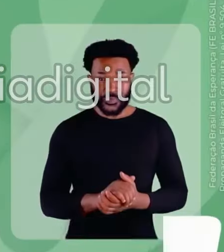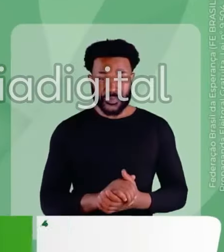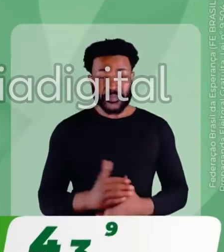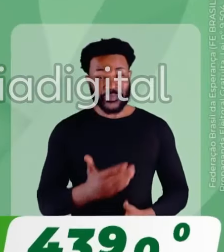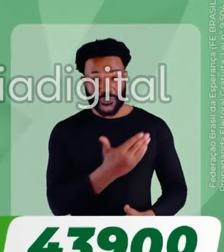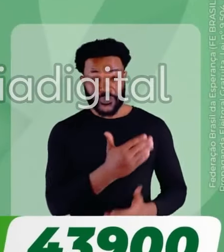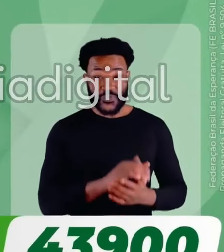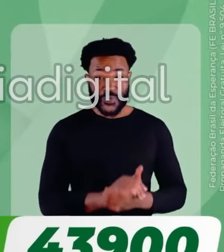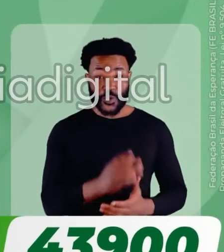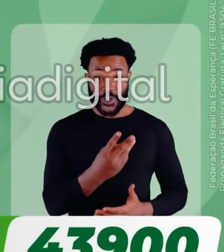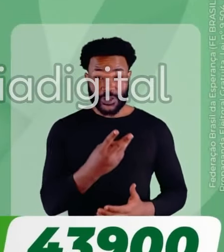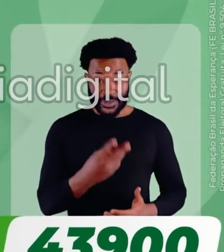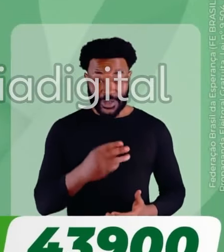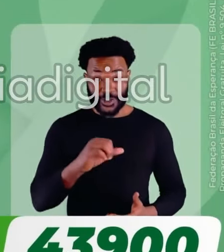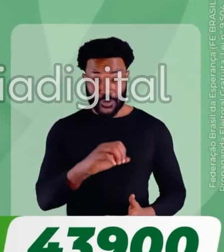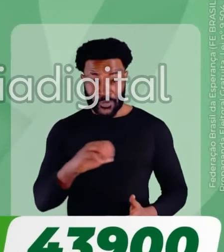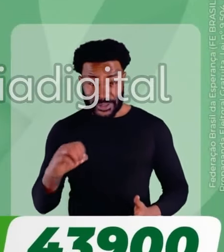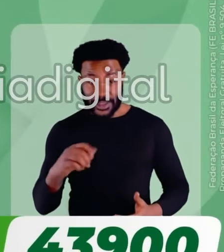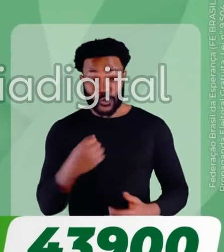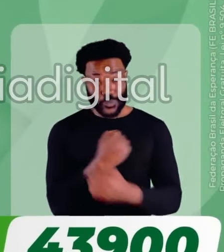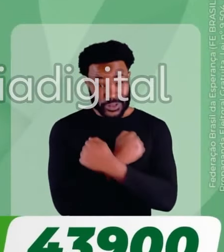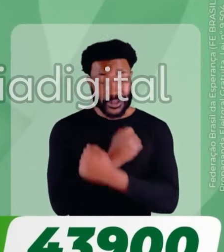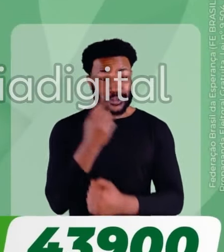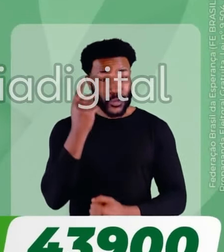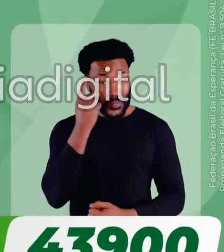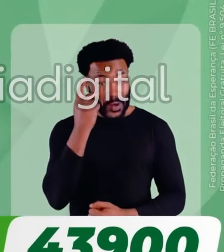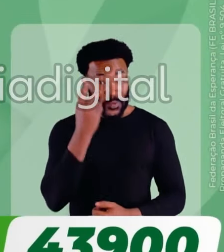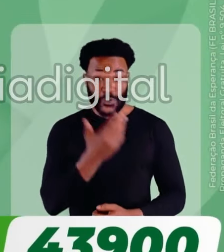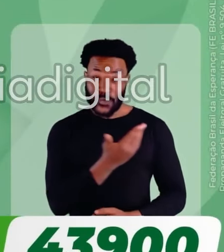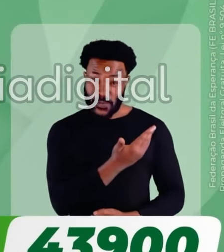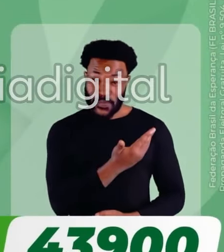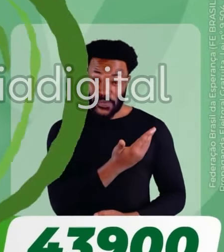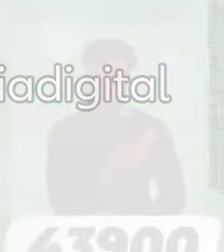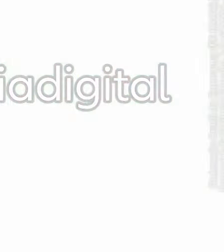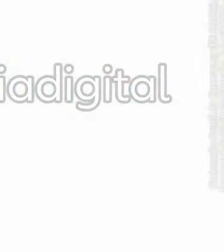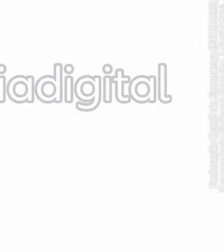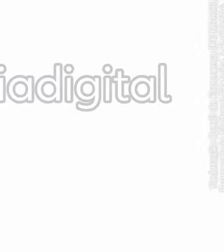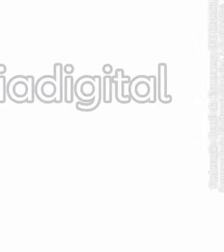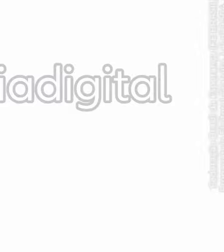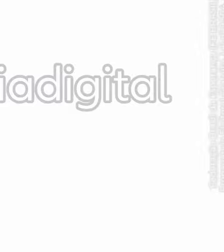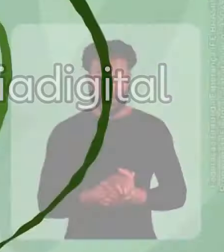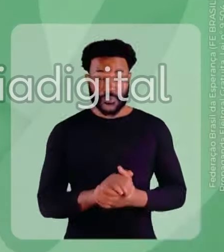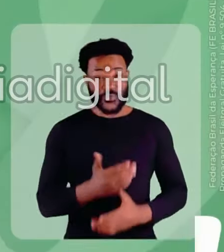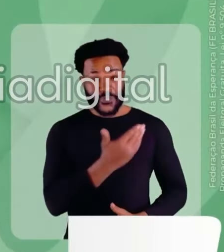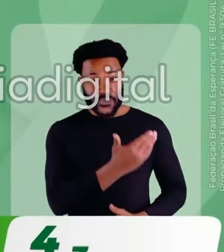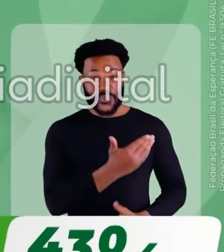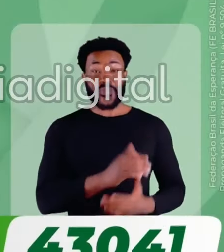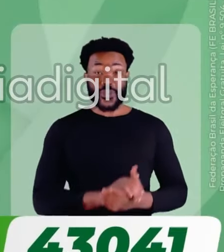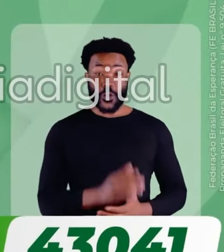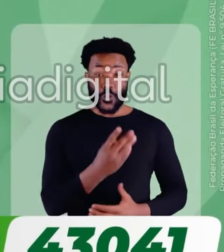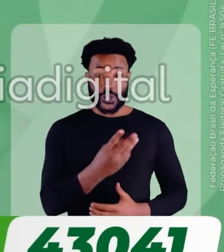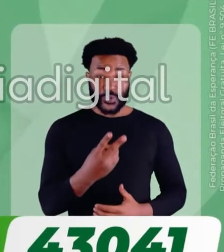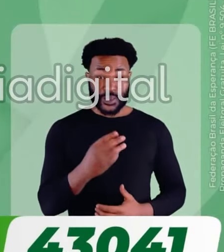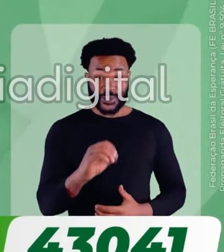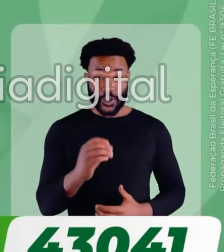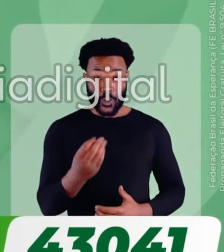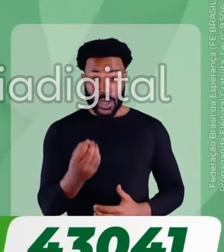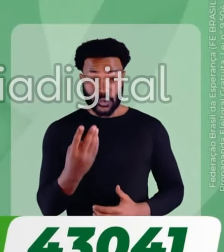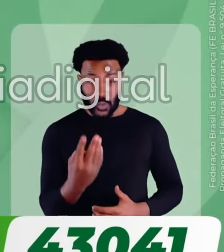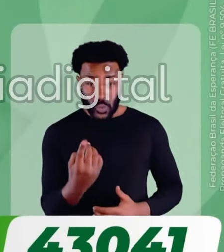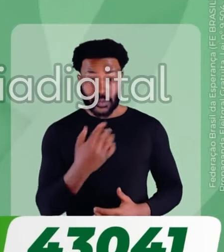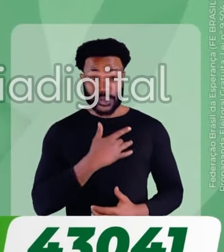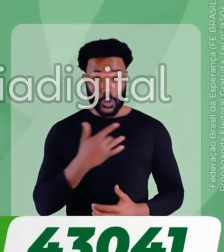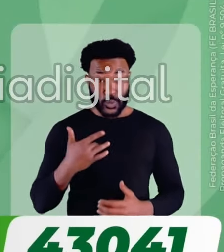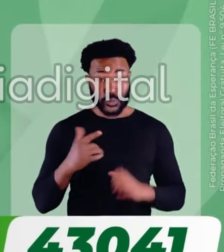Olha, Miguel. 43900. Vamos abraçar São Paulo. Olha, Miguel. Samanta Dias, 43041.